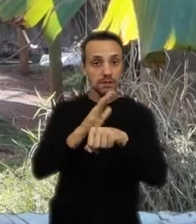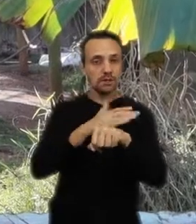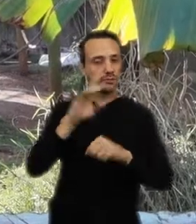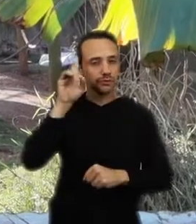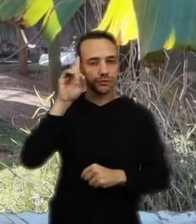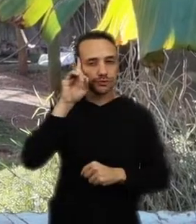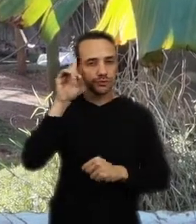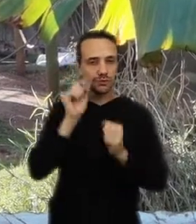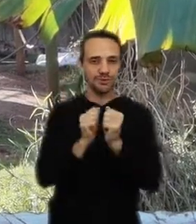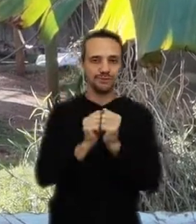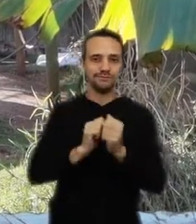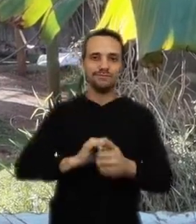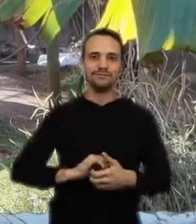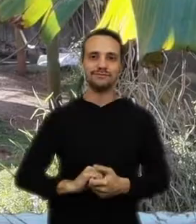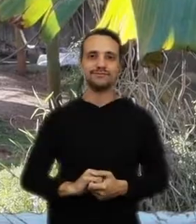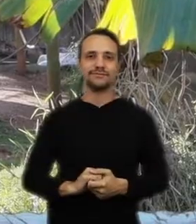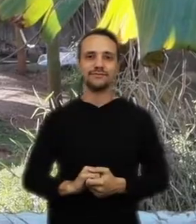deles.